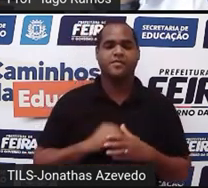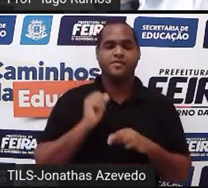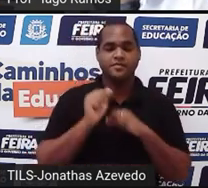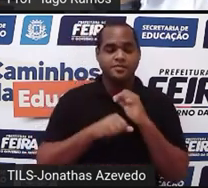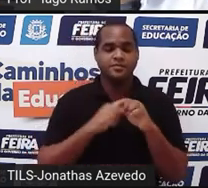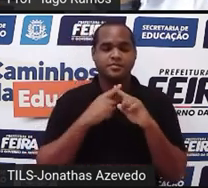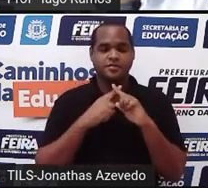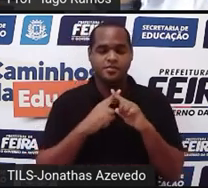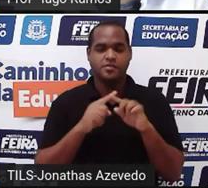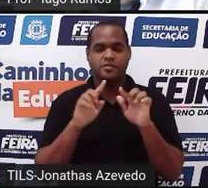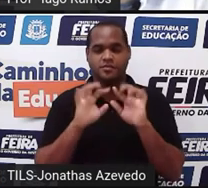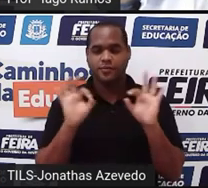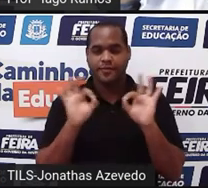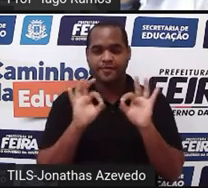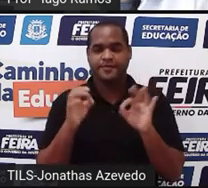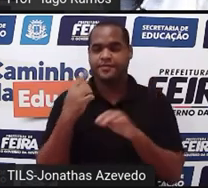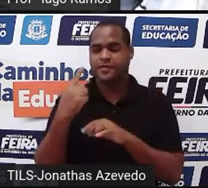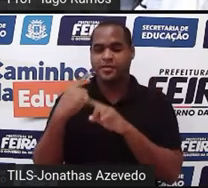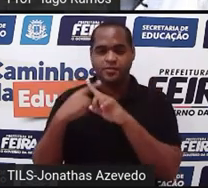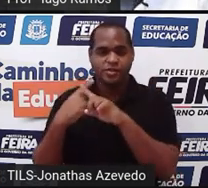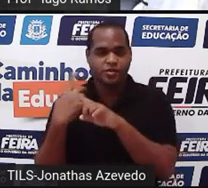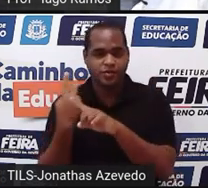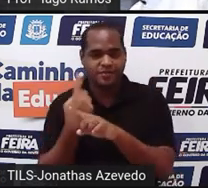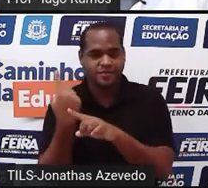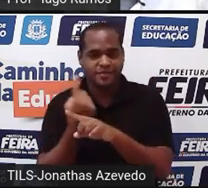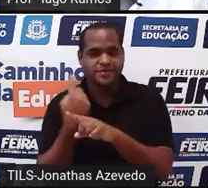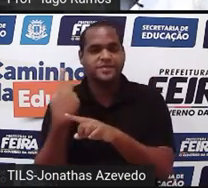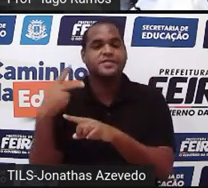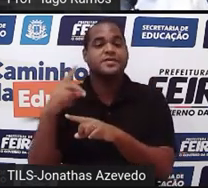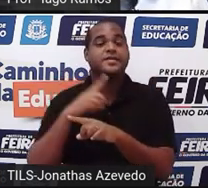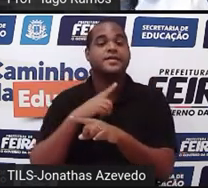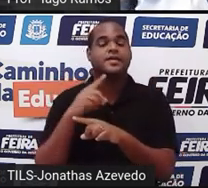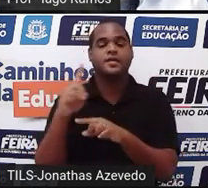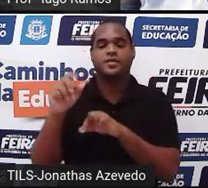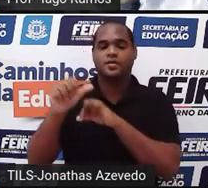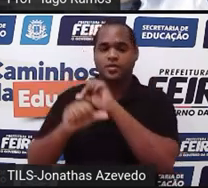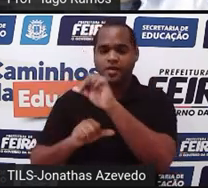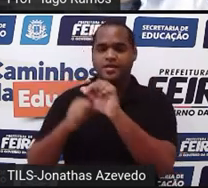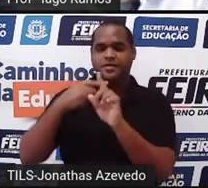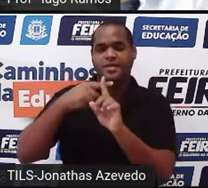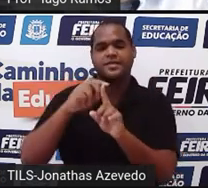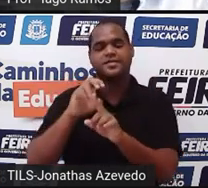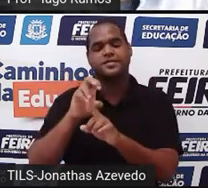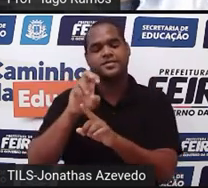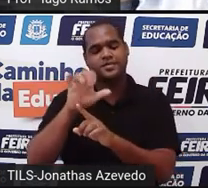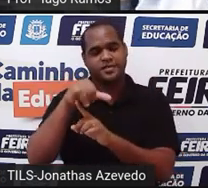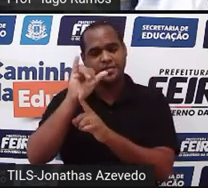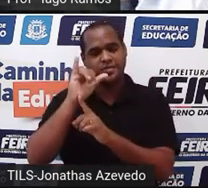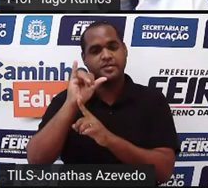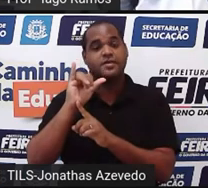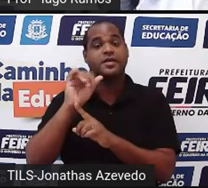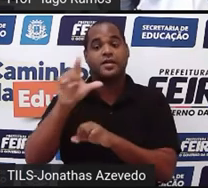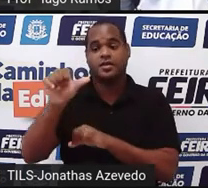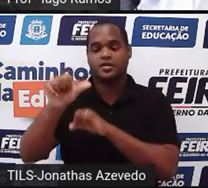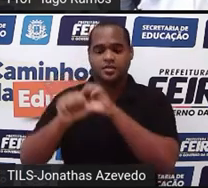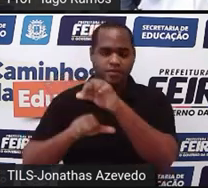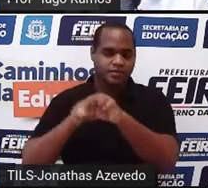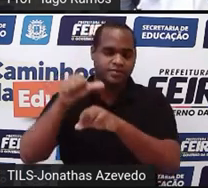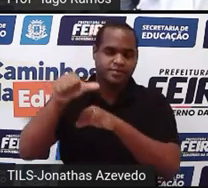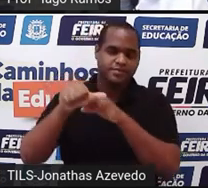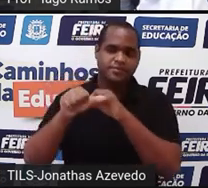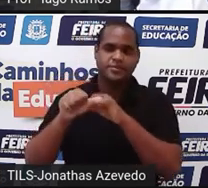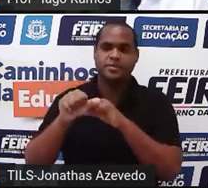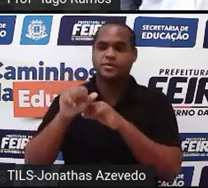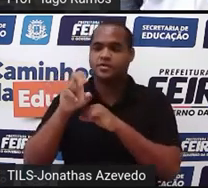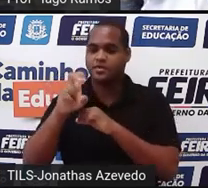isolar x, x vai ficar sozinho, o menos y vai para o outro lado, vai mais y, vai a operação inversa, né? Então, fica 5